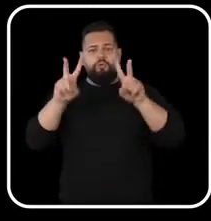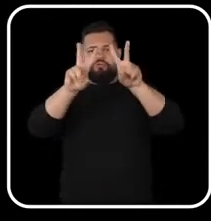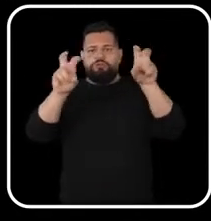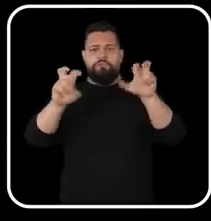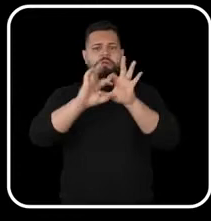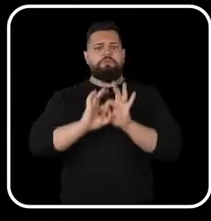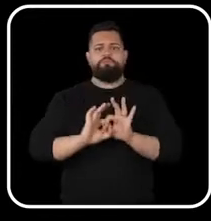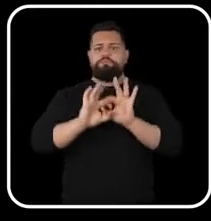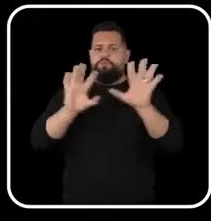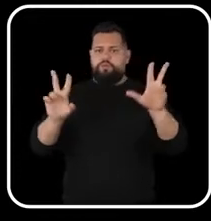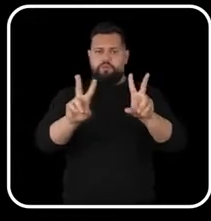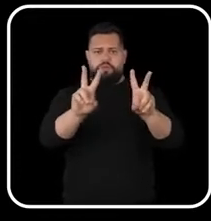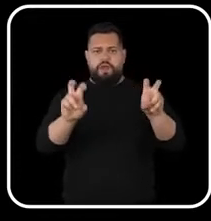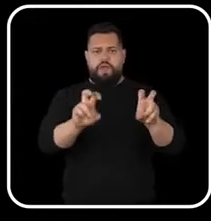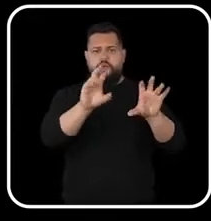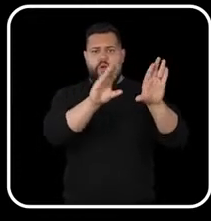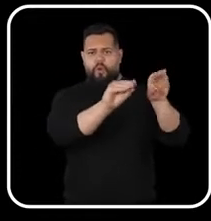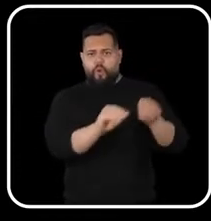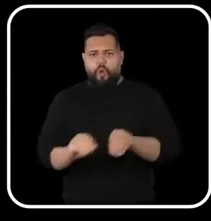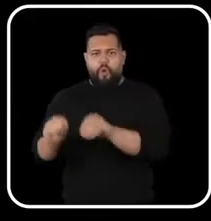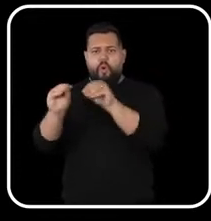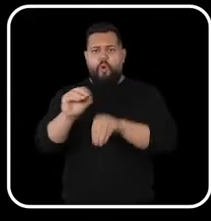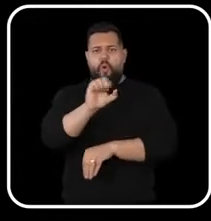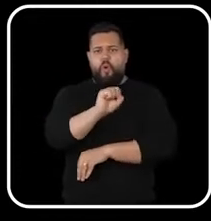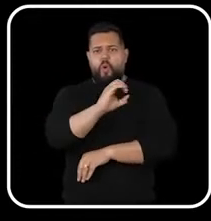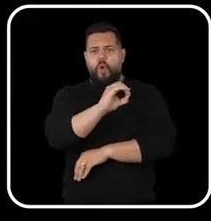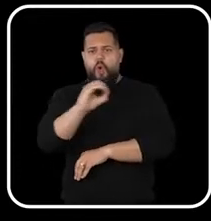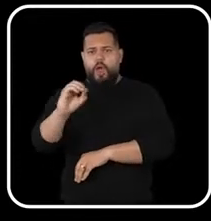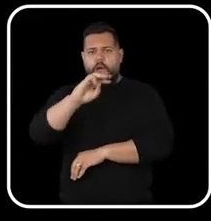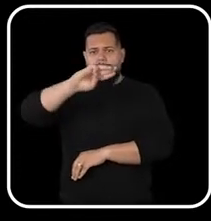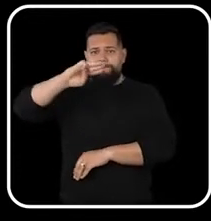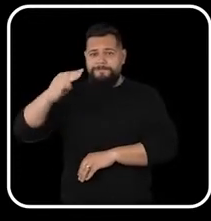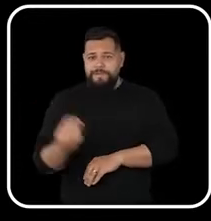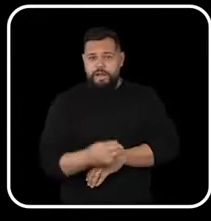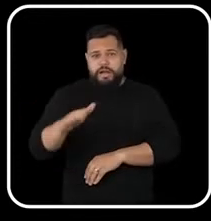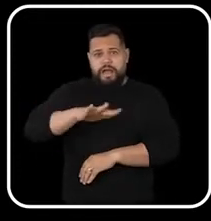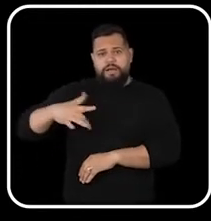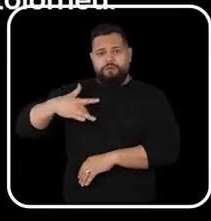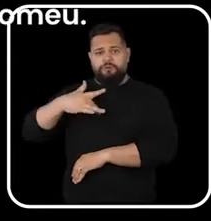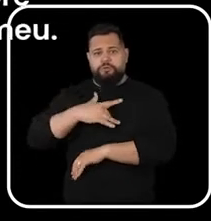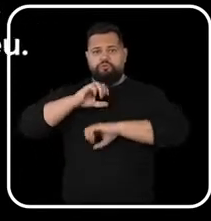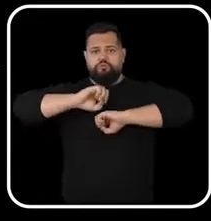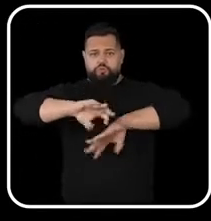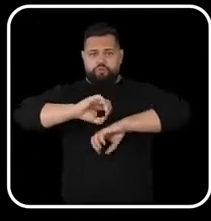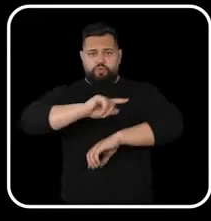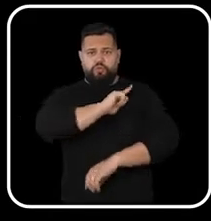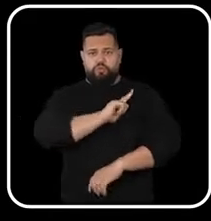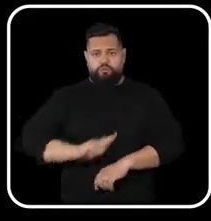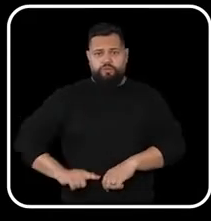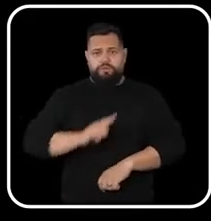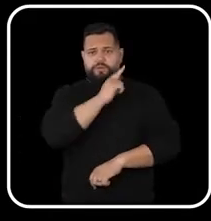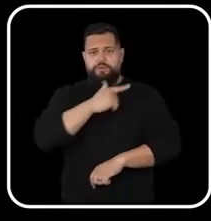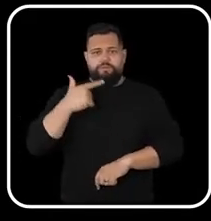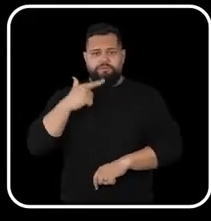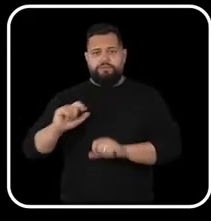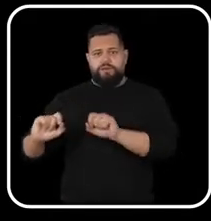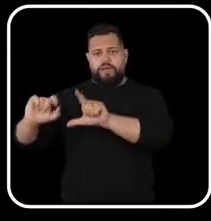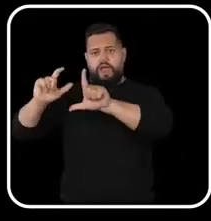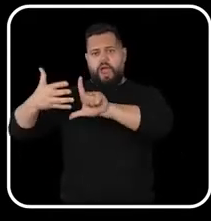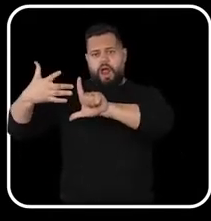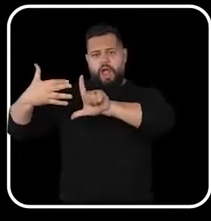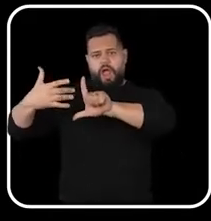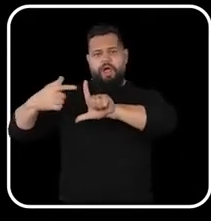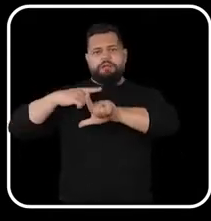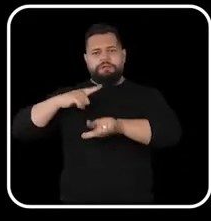envolve o desvio de 828 milhões de verbas da saúde e educação no governo Gladson Aponte seu celular para o QR Code